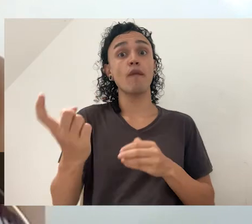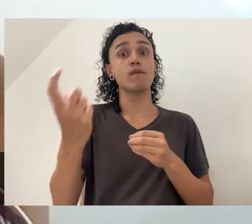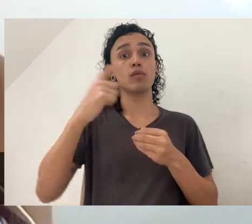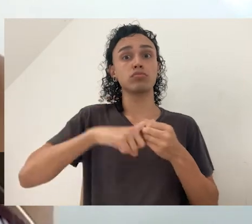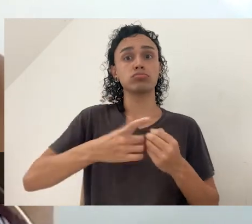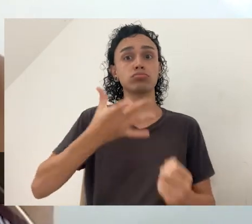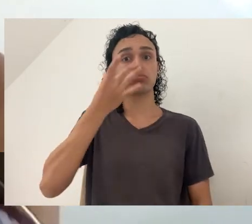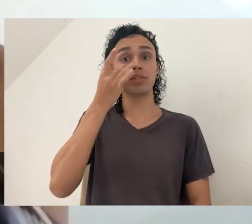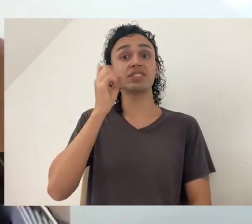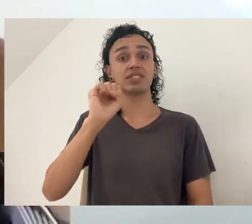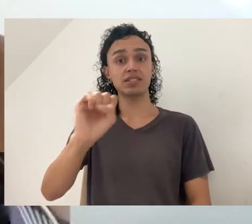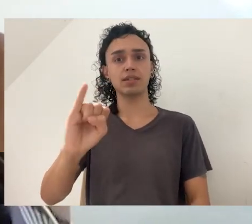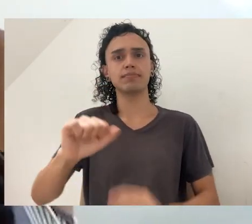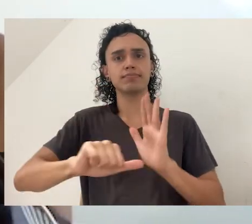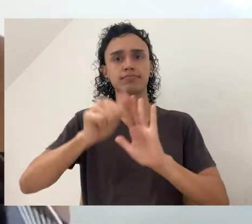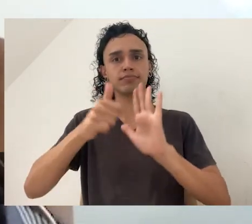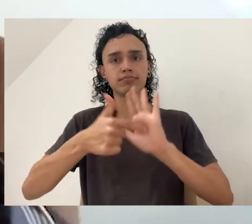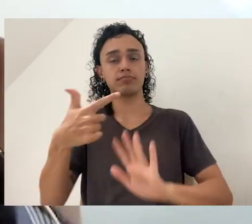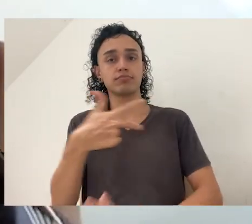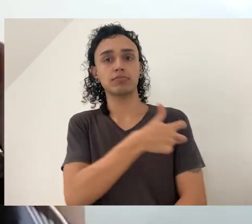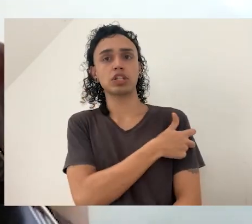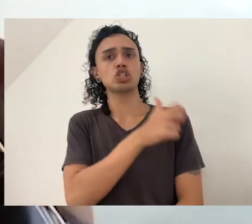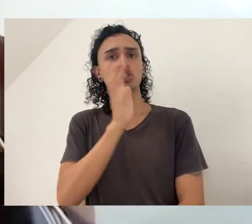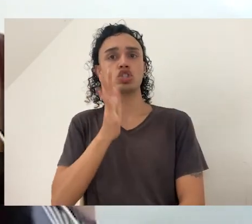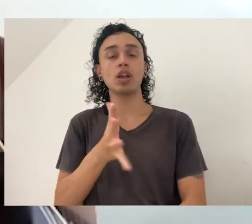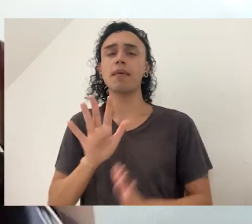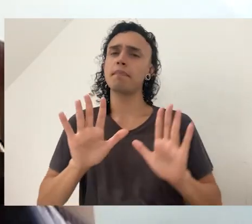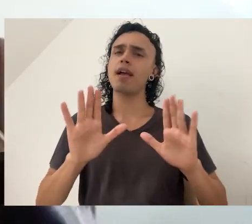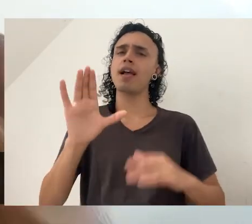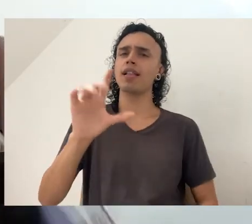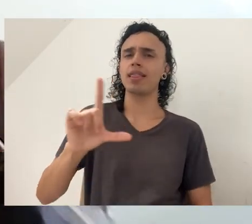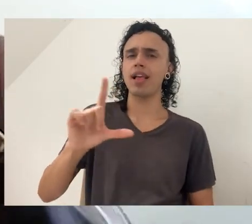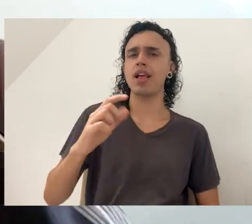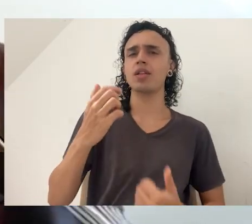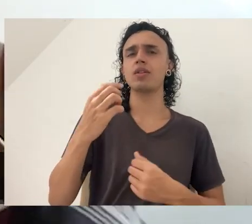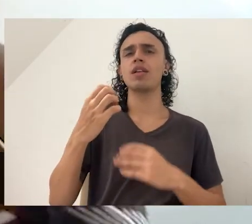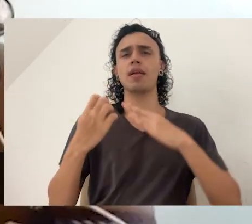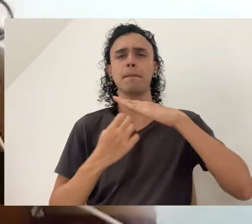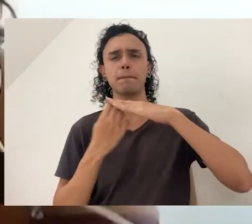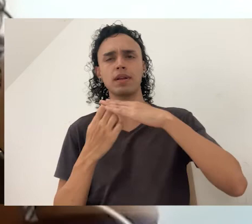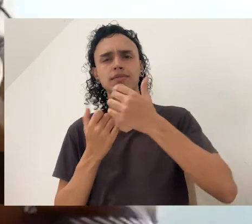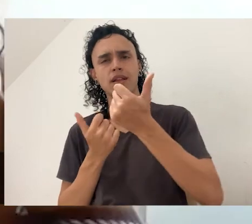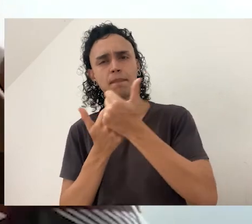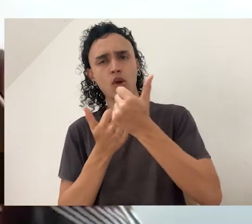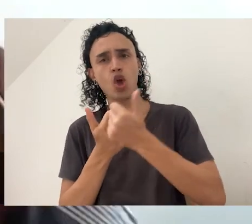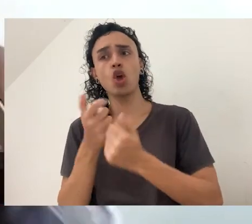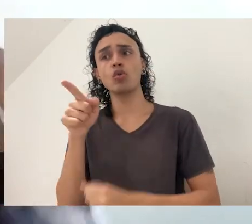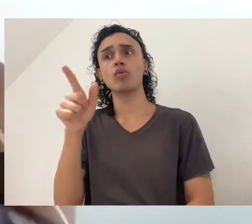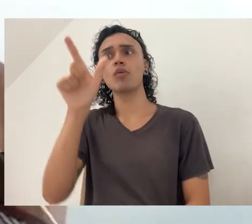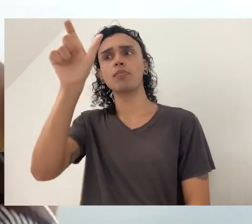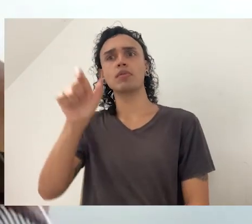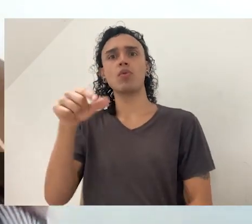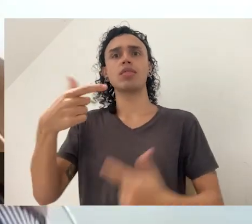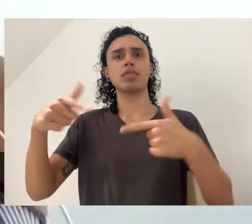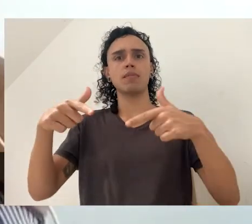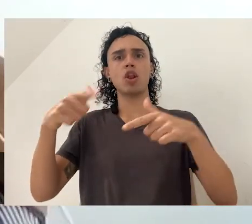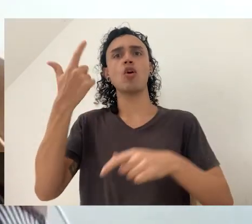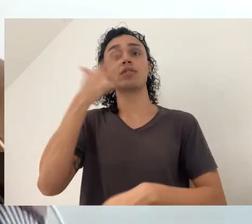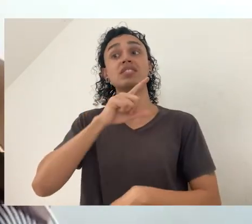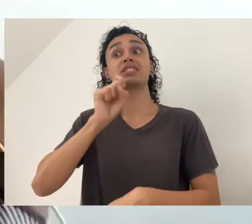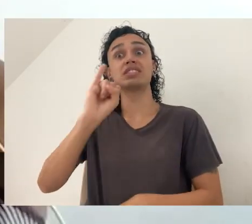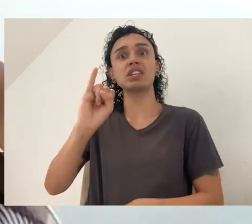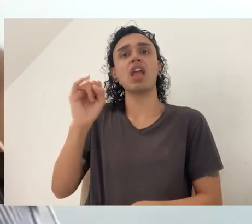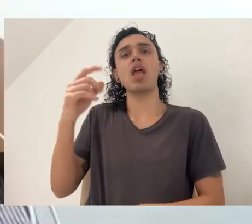é só voltar a trabalhar com as duas vacinas. Mas, claro que tendo um apoio da empresa ali para que o